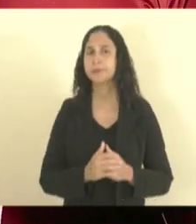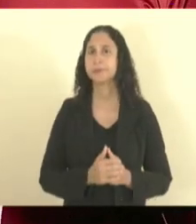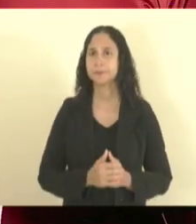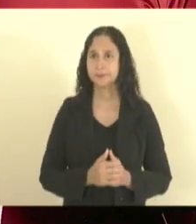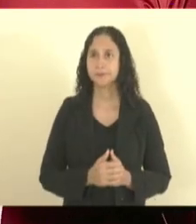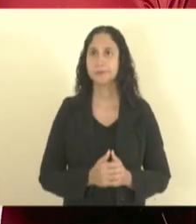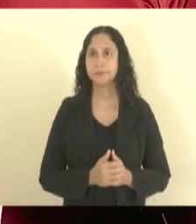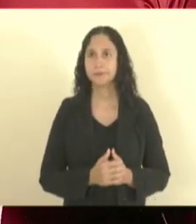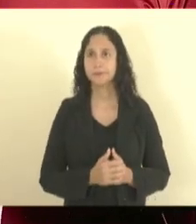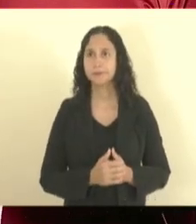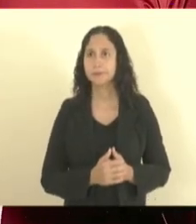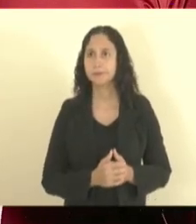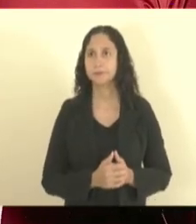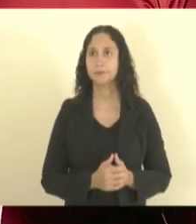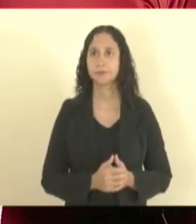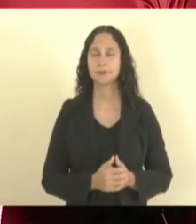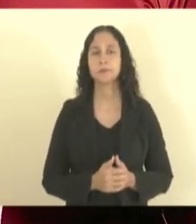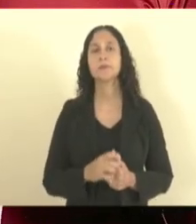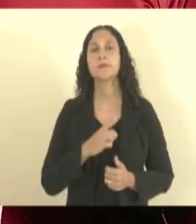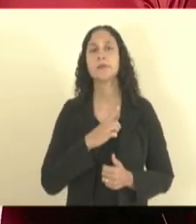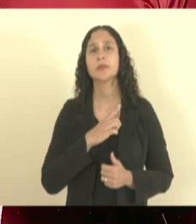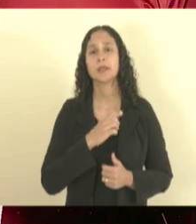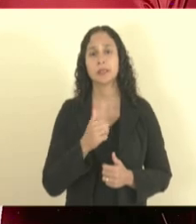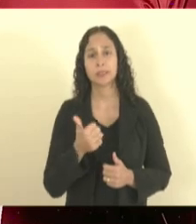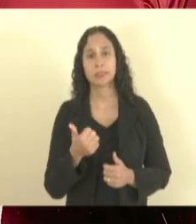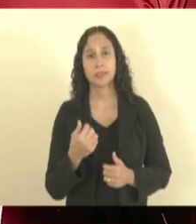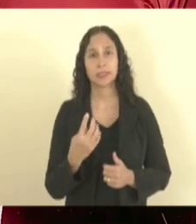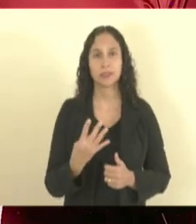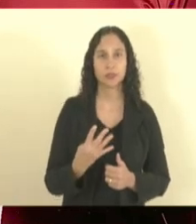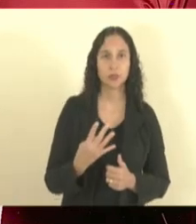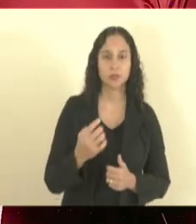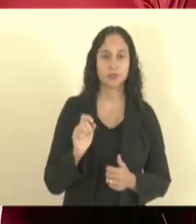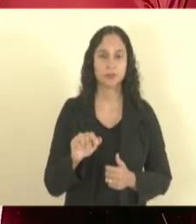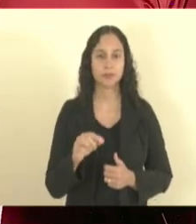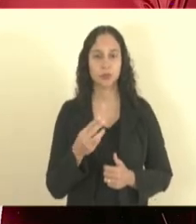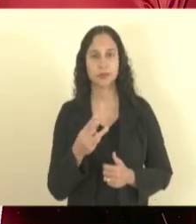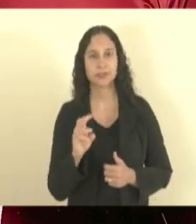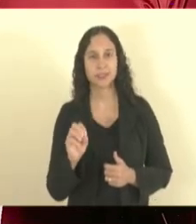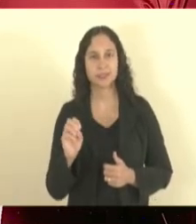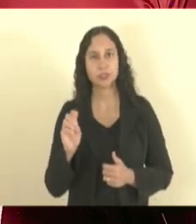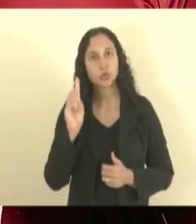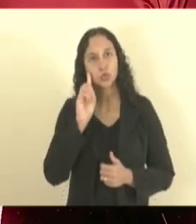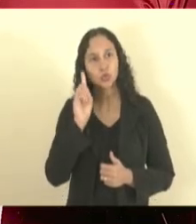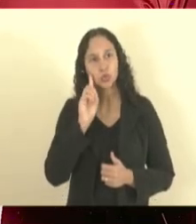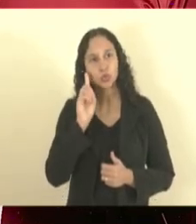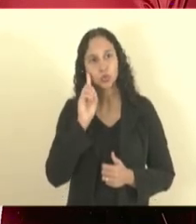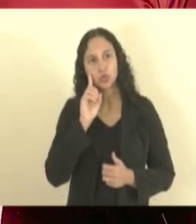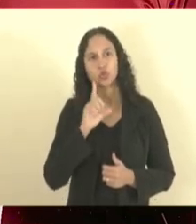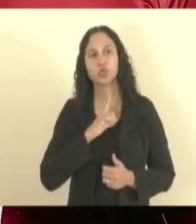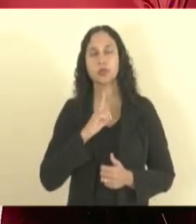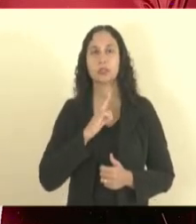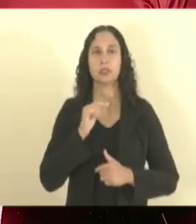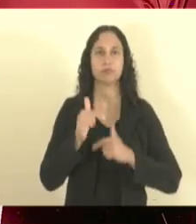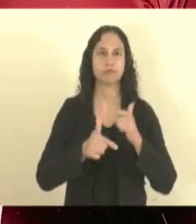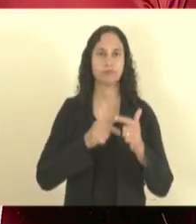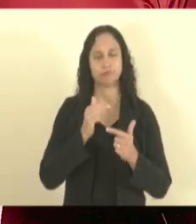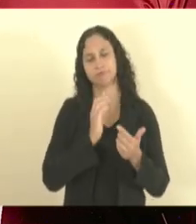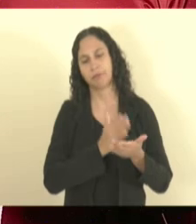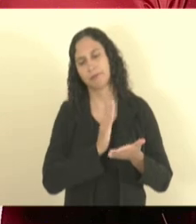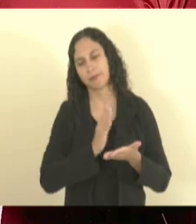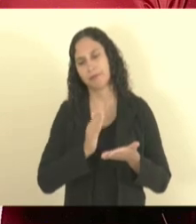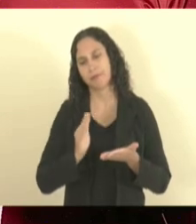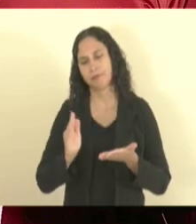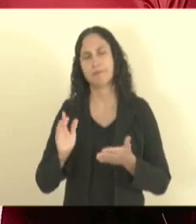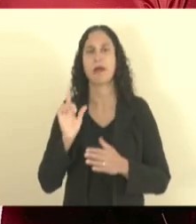nós fazemos 14.300 operações por dia em toda a nossa área de atuação.